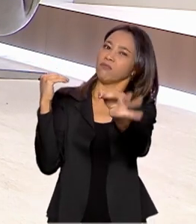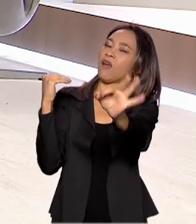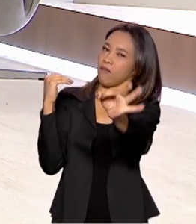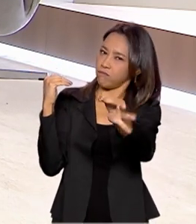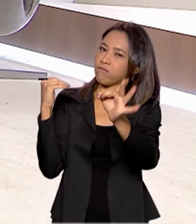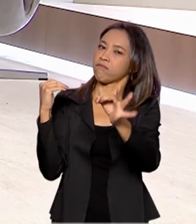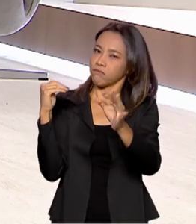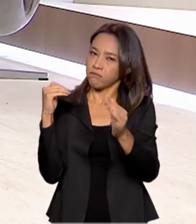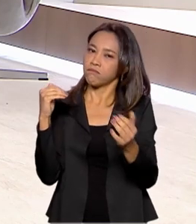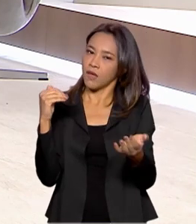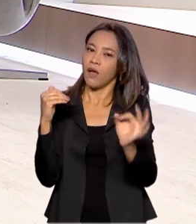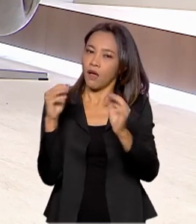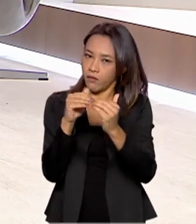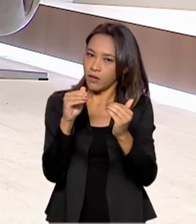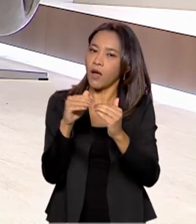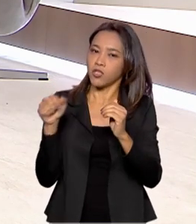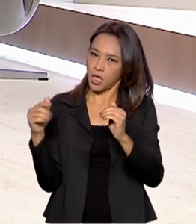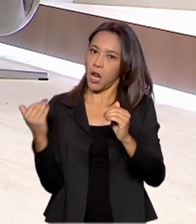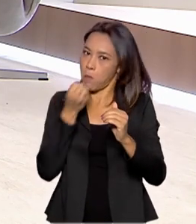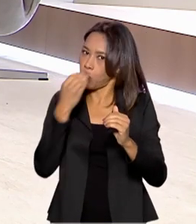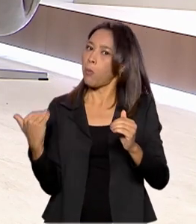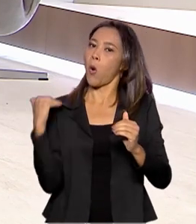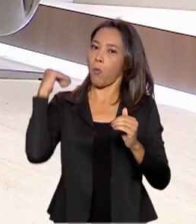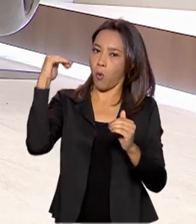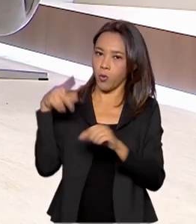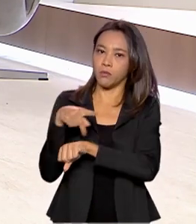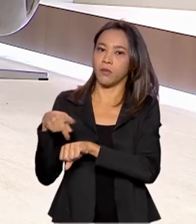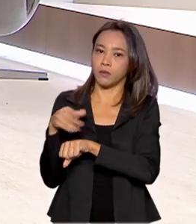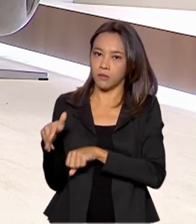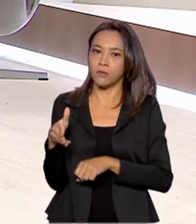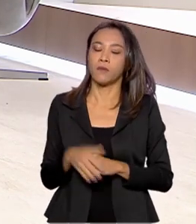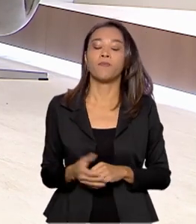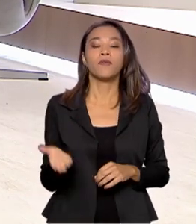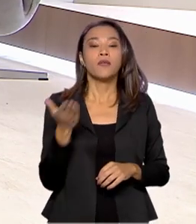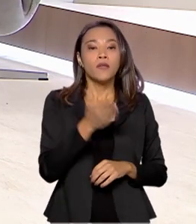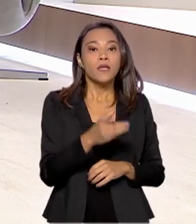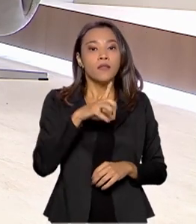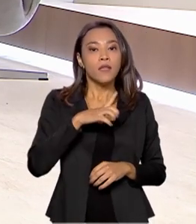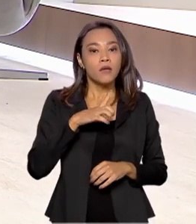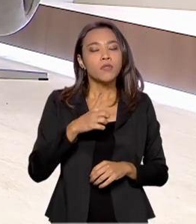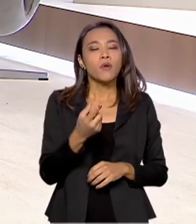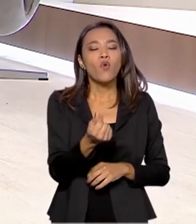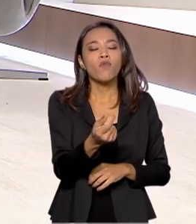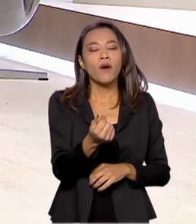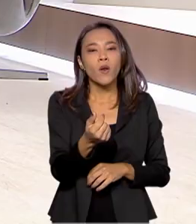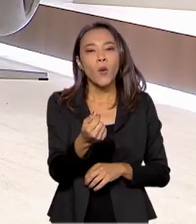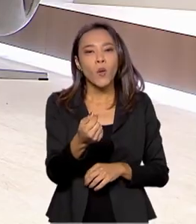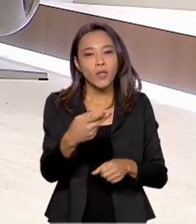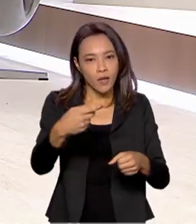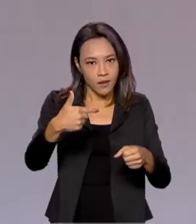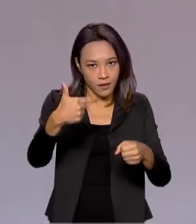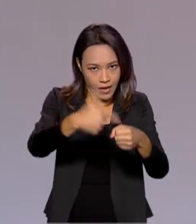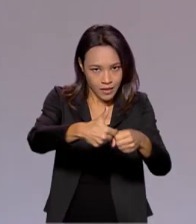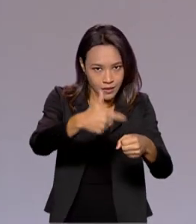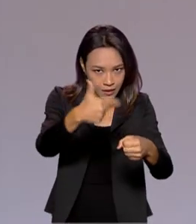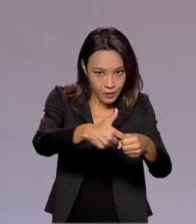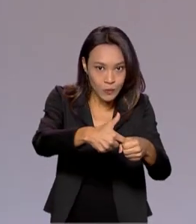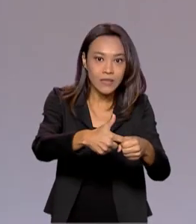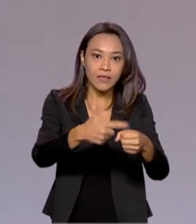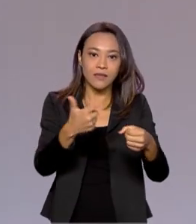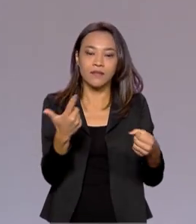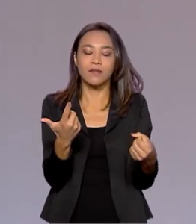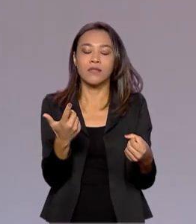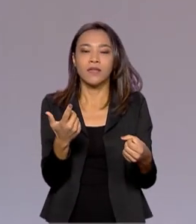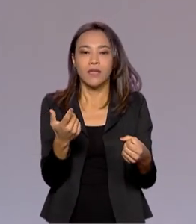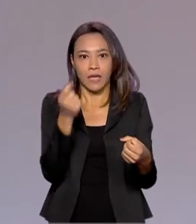Com um grande diferencial, é verdade. A gente sabe que tem aí no preço da gasolina, que é o produto final, digamos assim, mais consumido, de